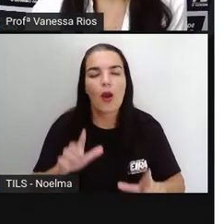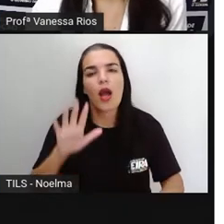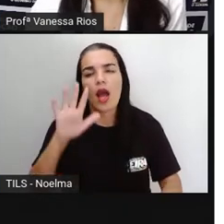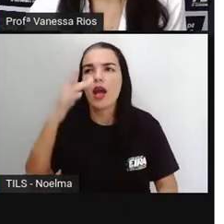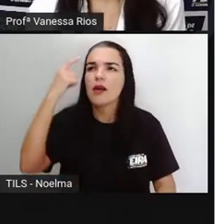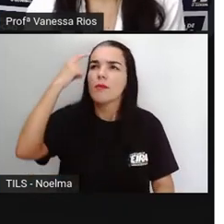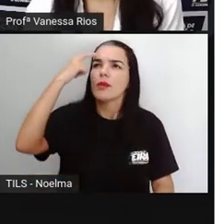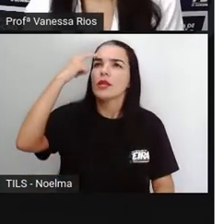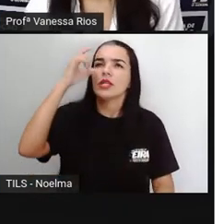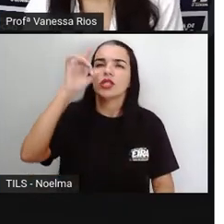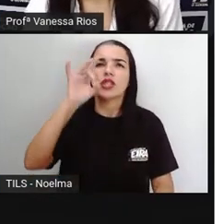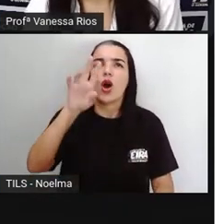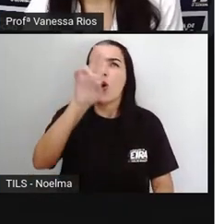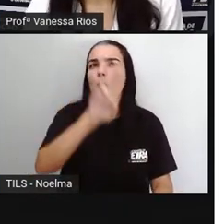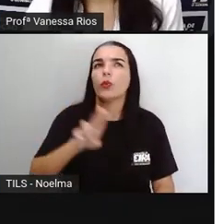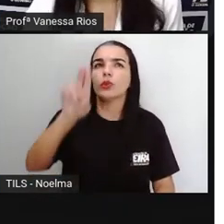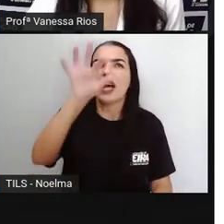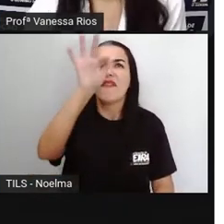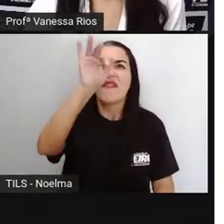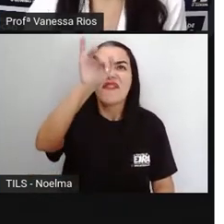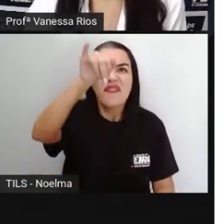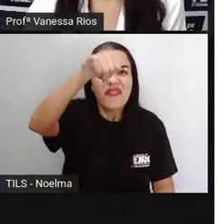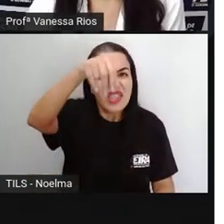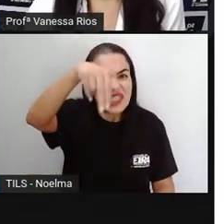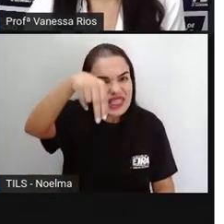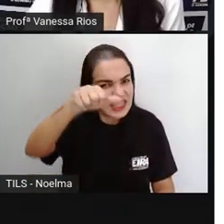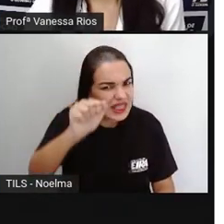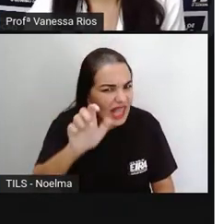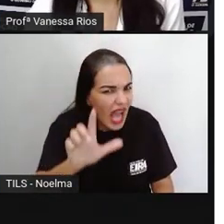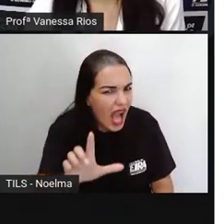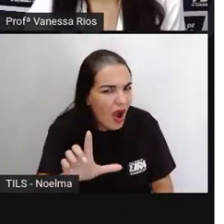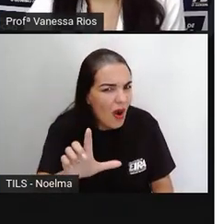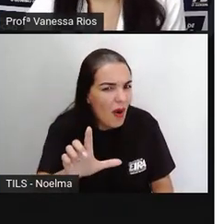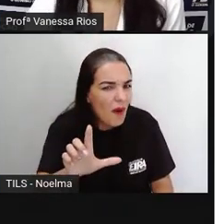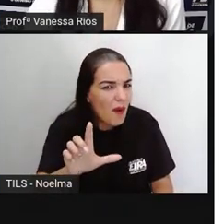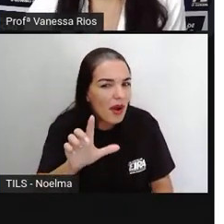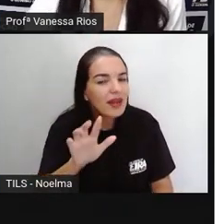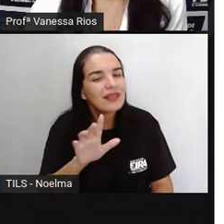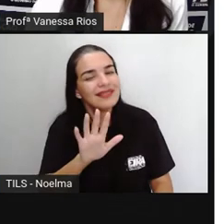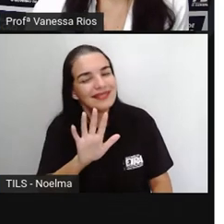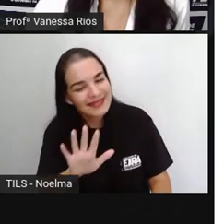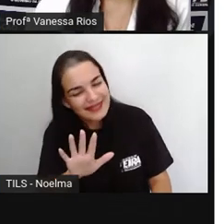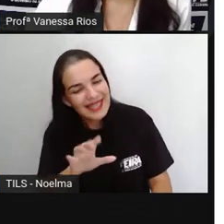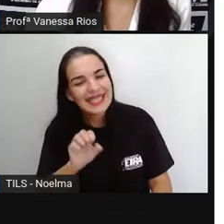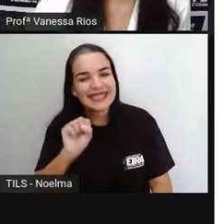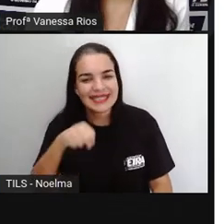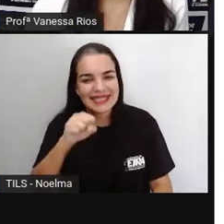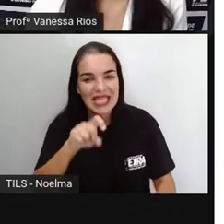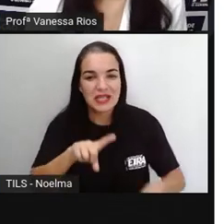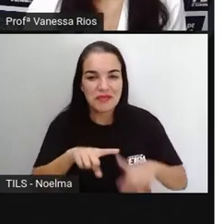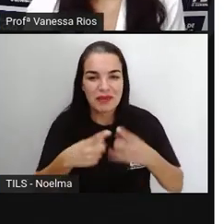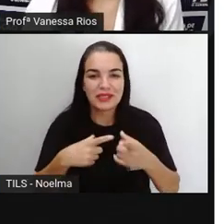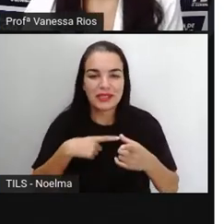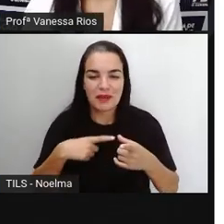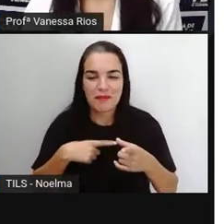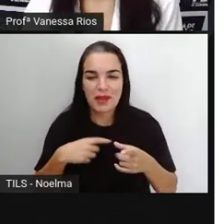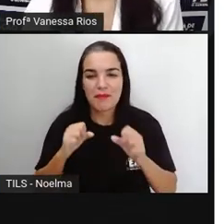utilizado apenas no final do texto, ele aparece aí no meio dos parágrafos, né? Finalizando uma frase